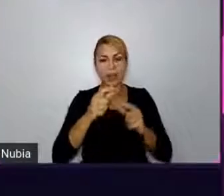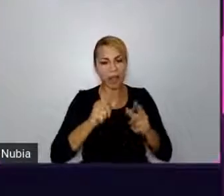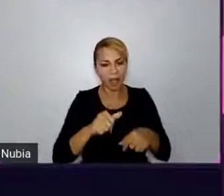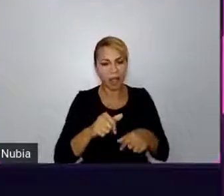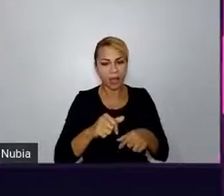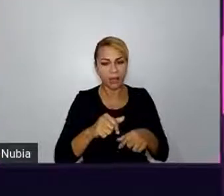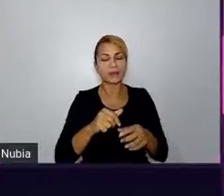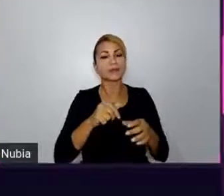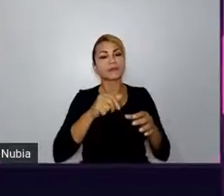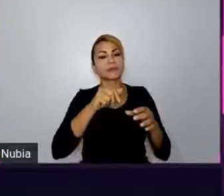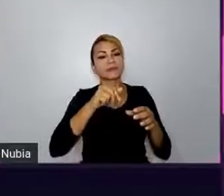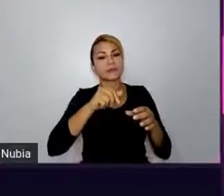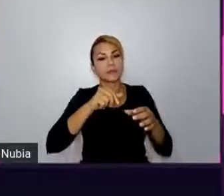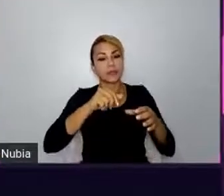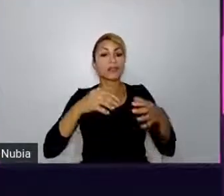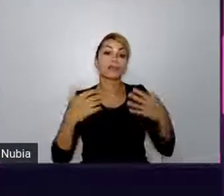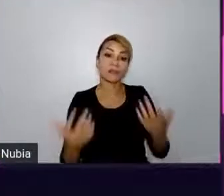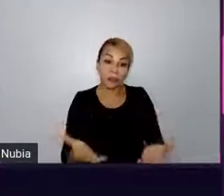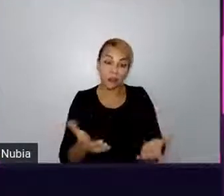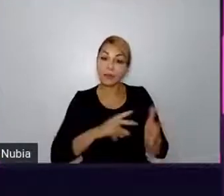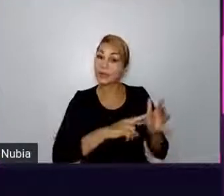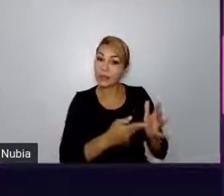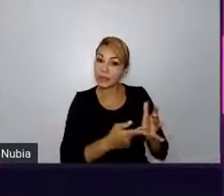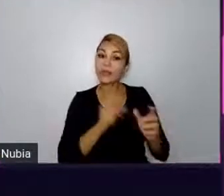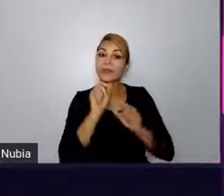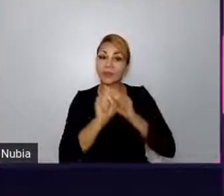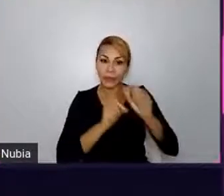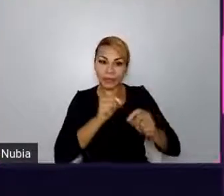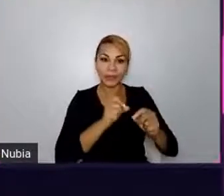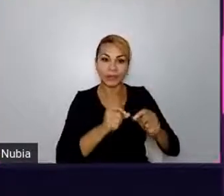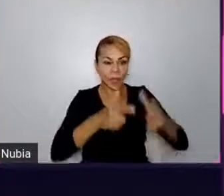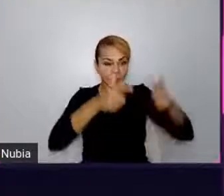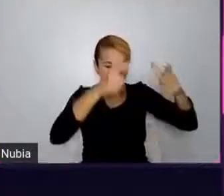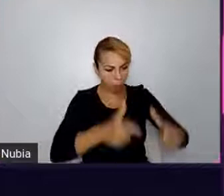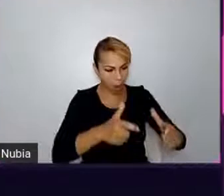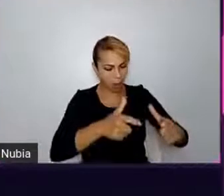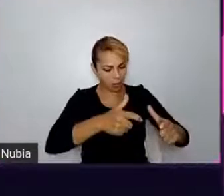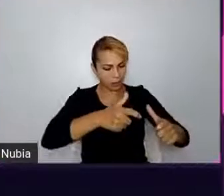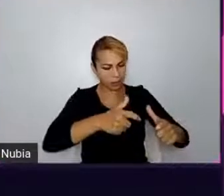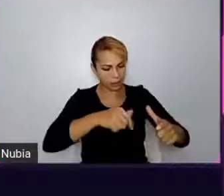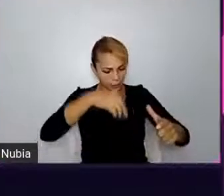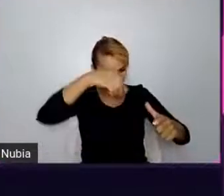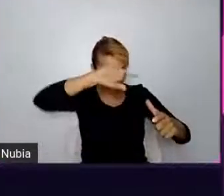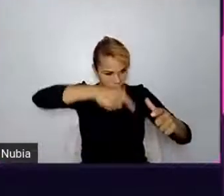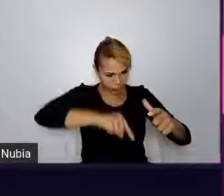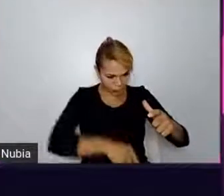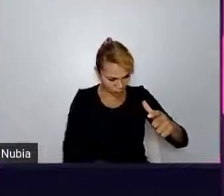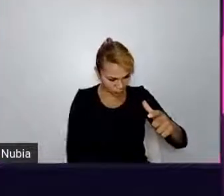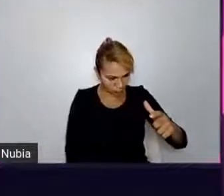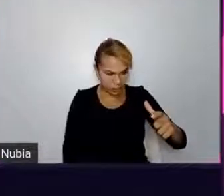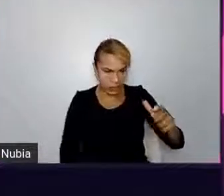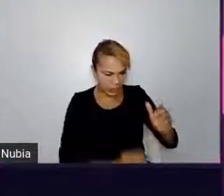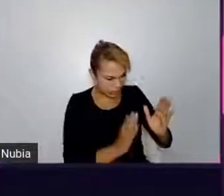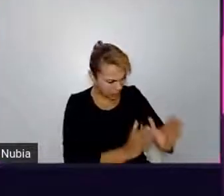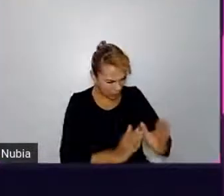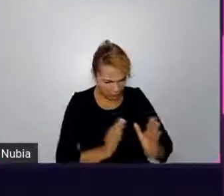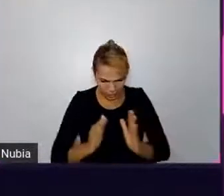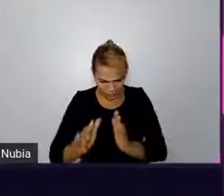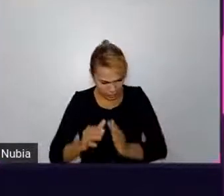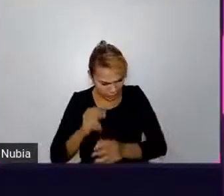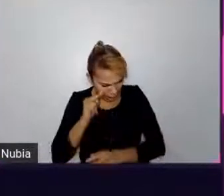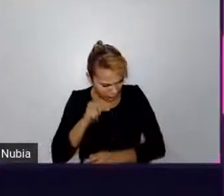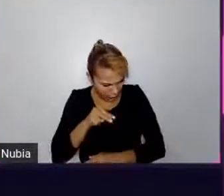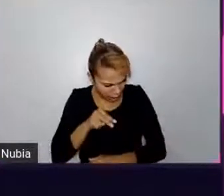significam, na verdade, os inúmeros livros que foram queimados, né? É uma maneira de fazer com que todas as pessoas que passem por ali